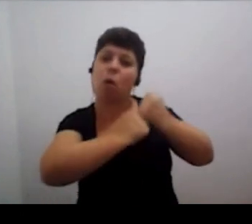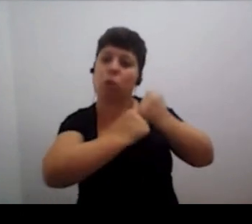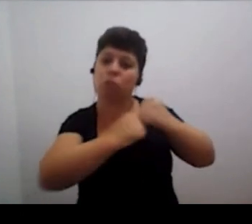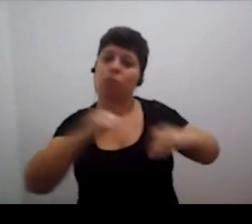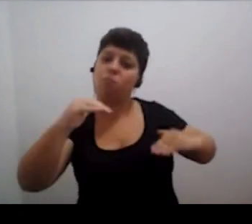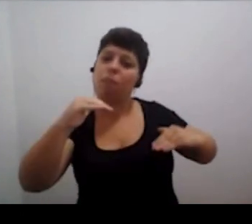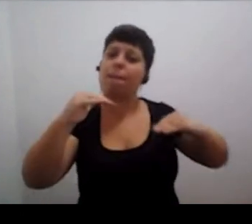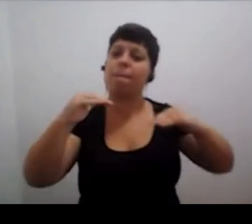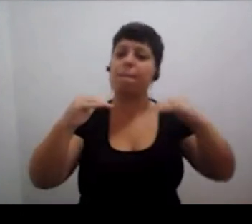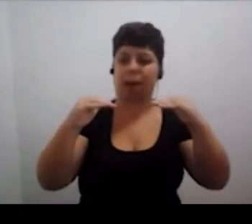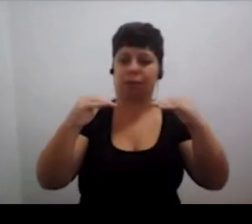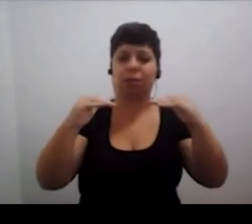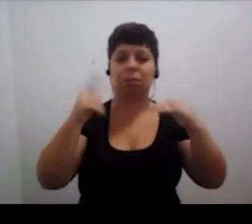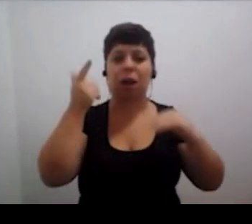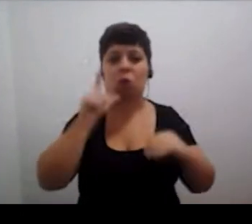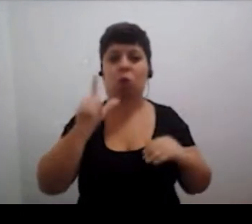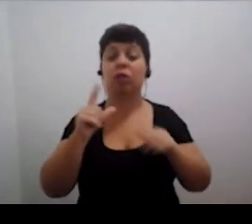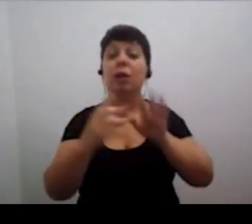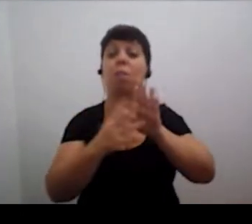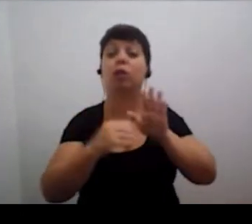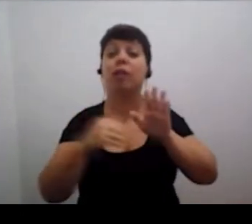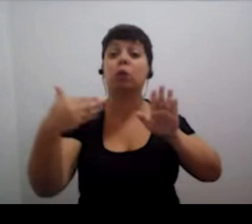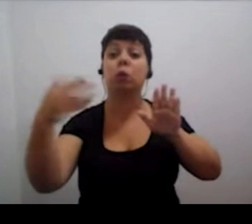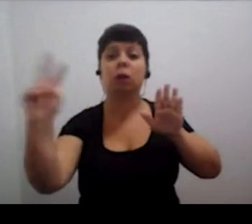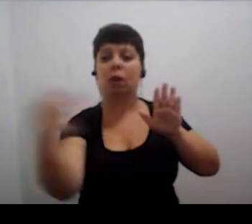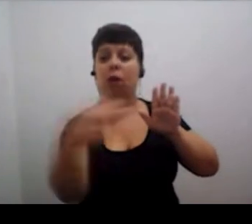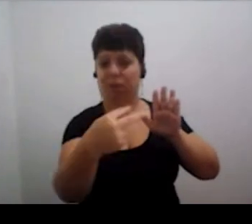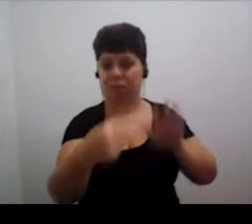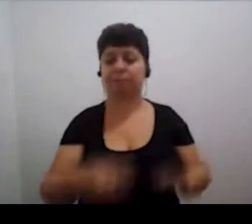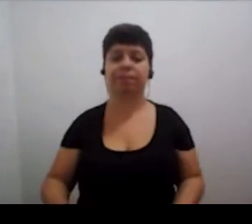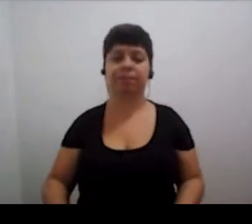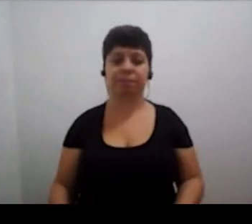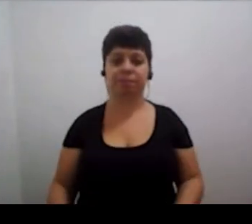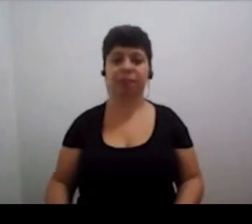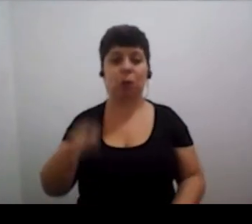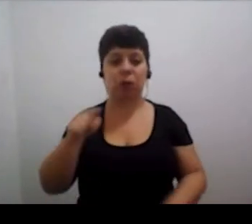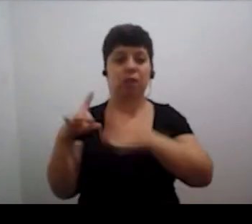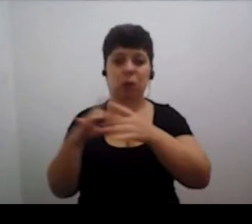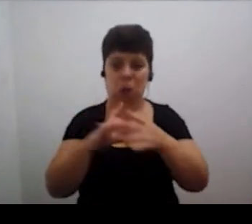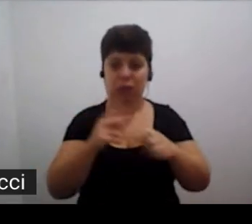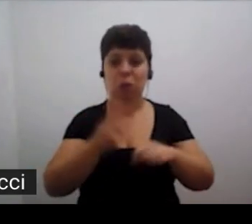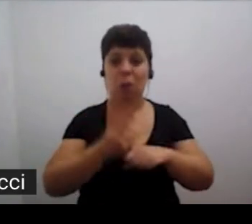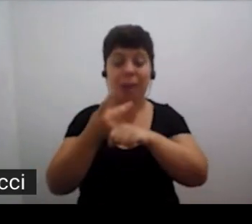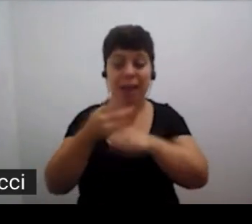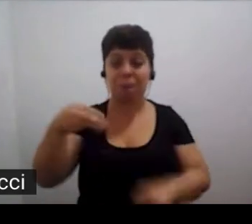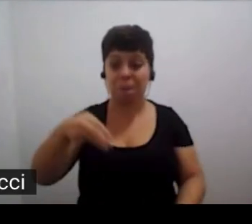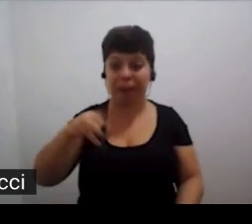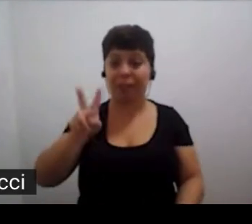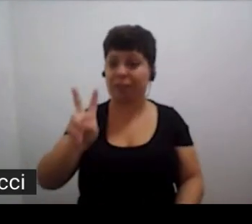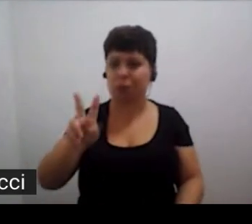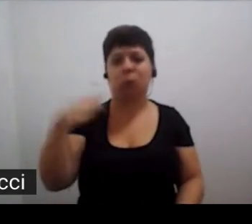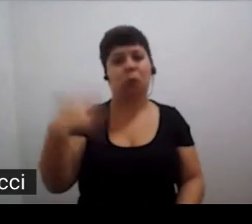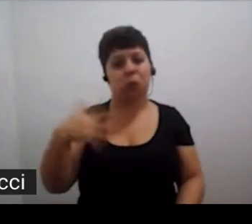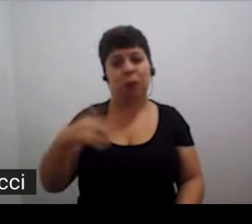e adicionar financiamento a elas. Assim, criaremos modelos para futuras relações. Neste contexto, o Premio Marta